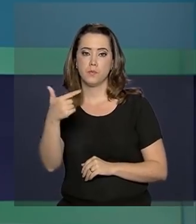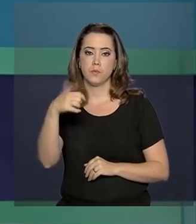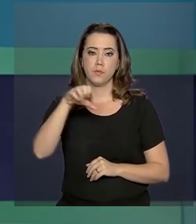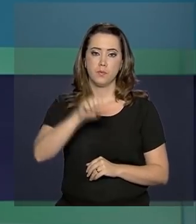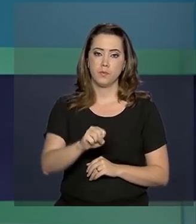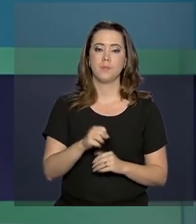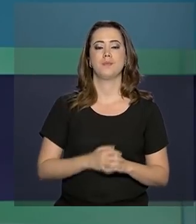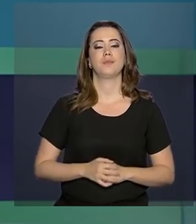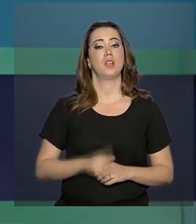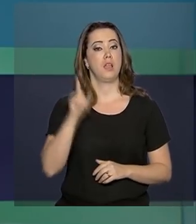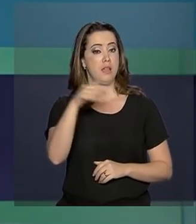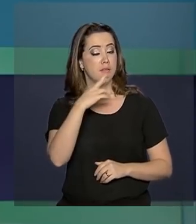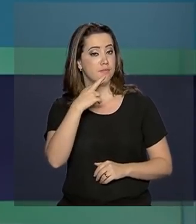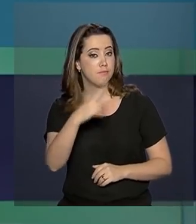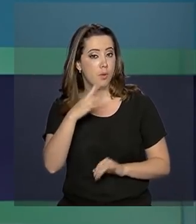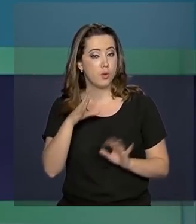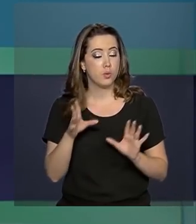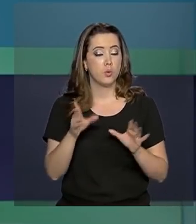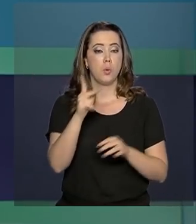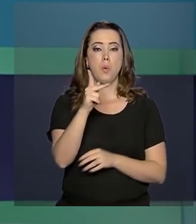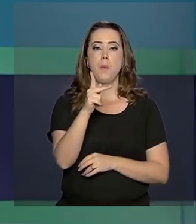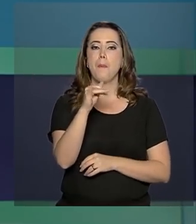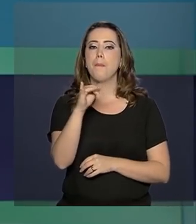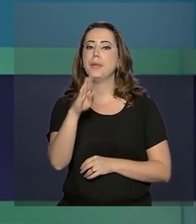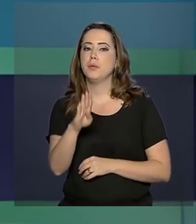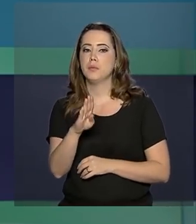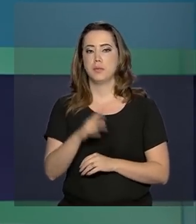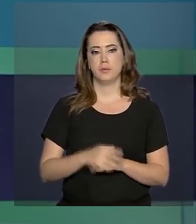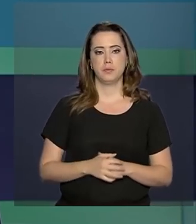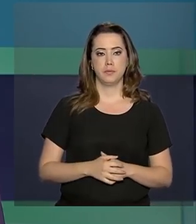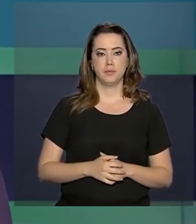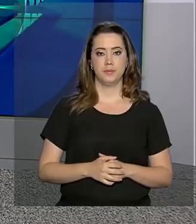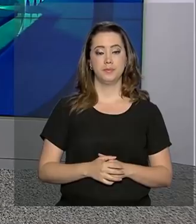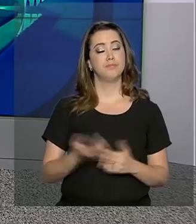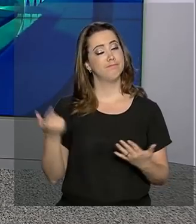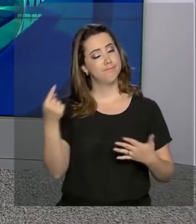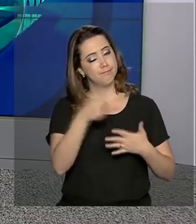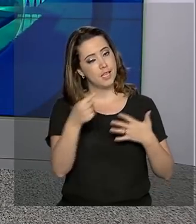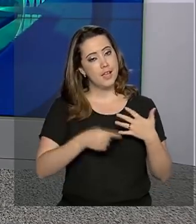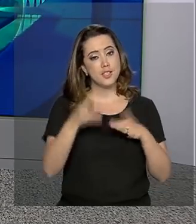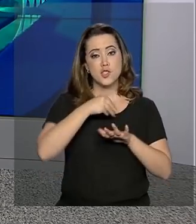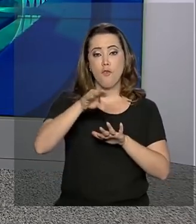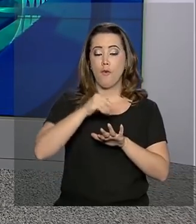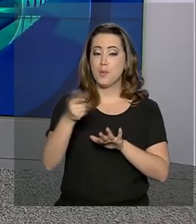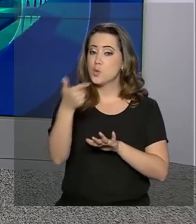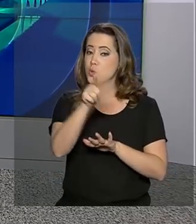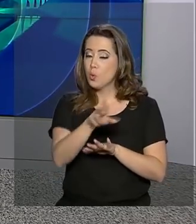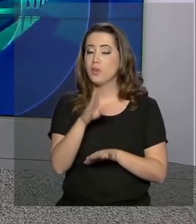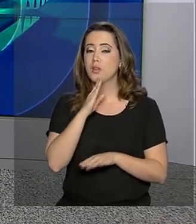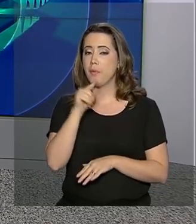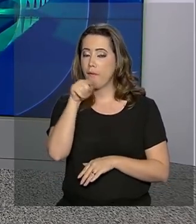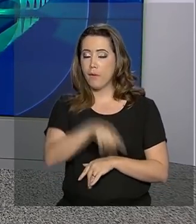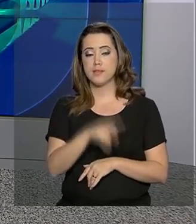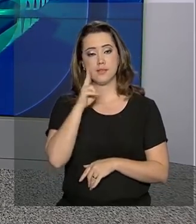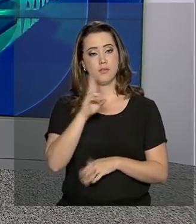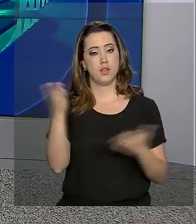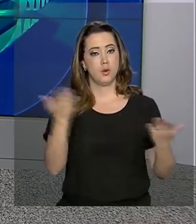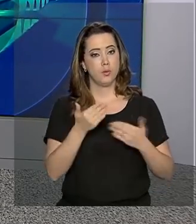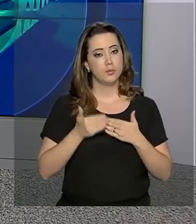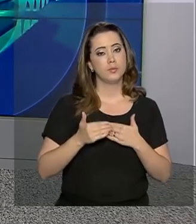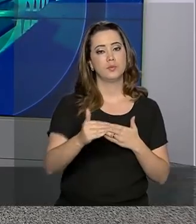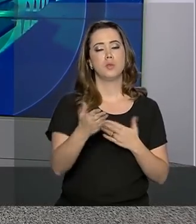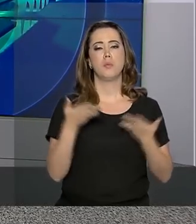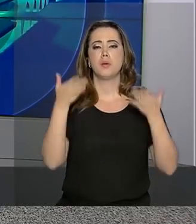em 2018. É o resultado do produto interno bruto. Essas e outras notícias você acompanha agora